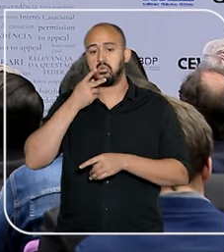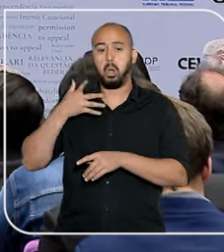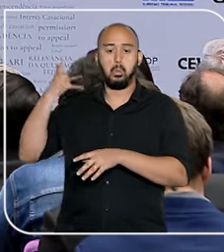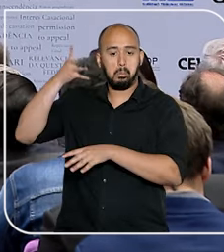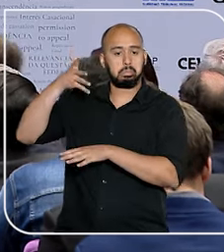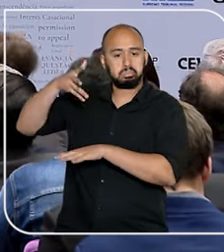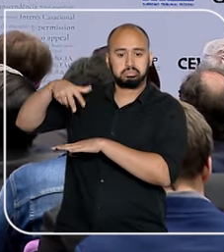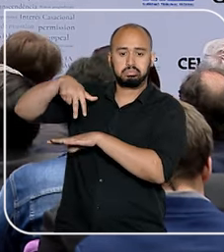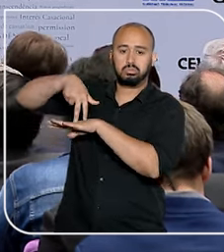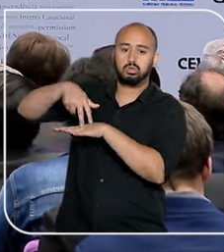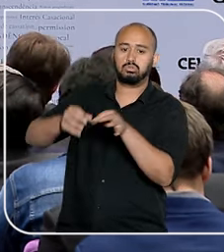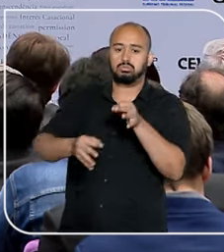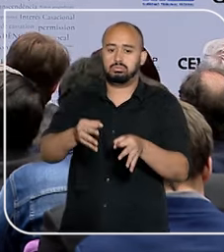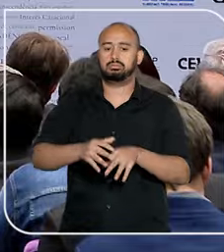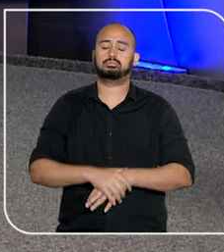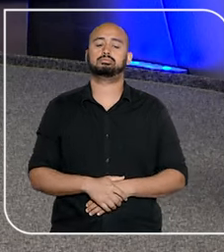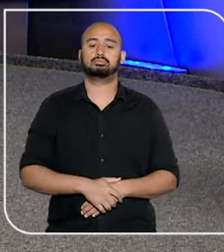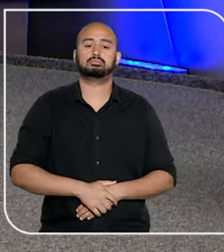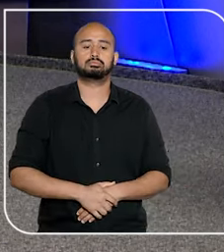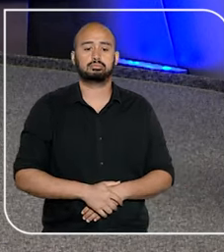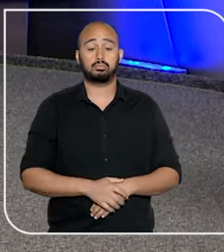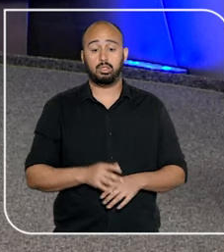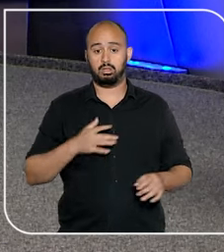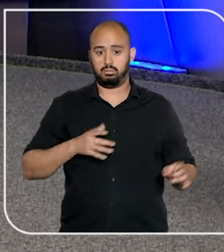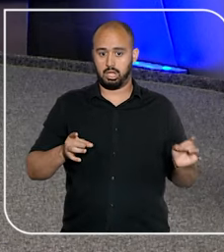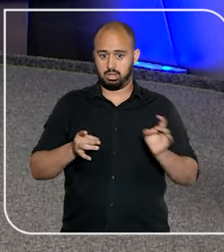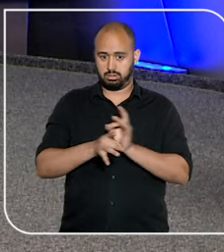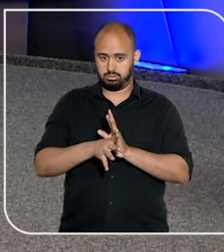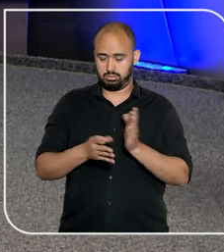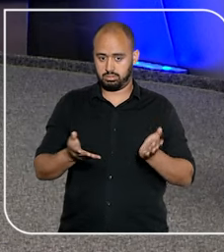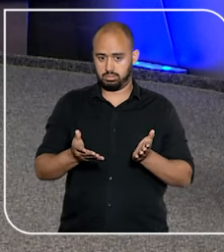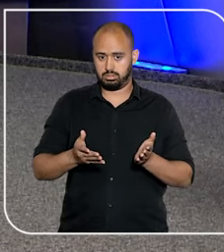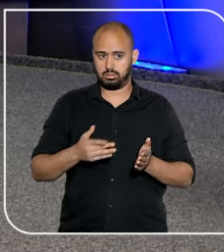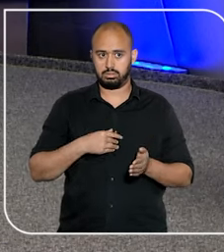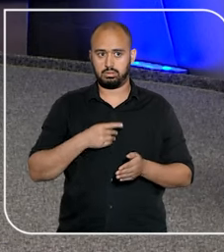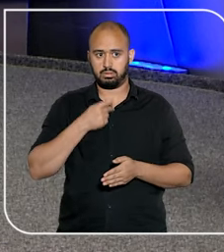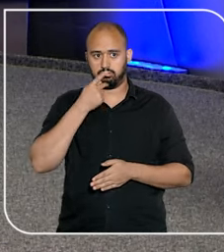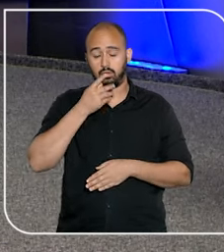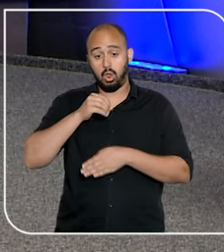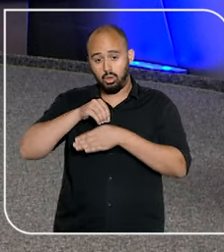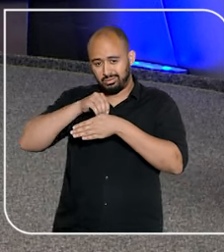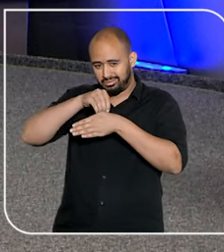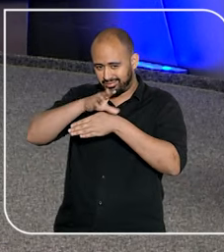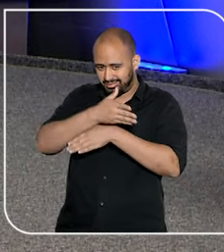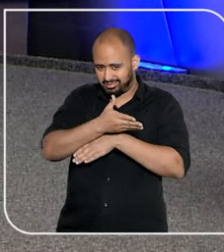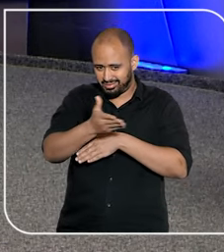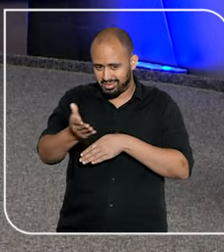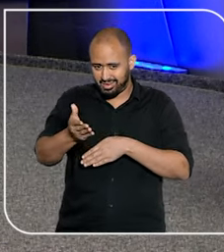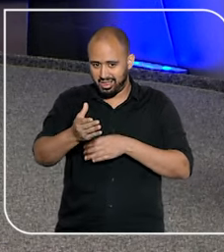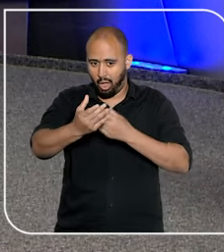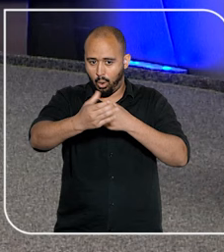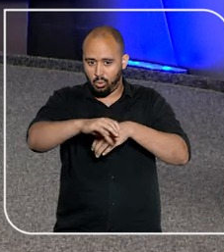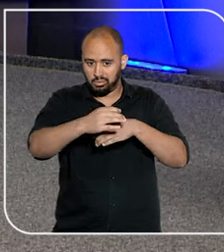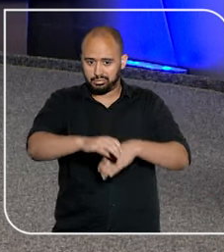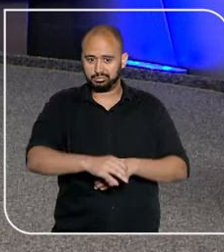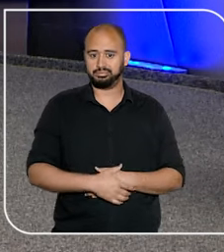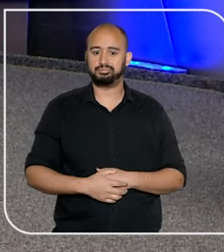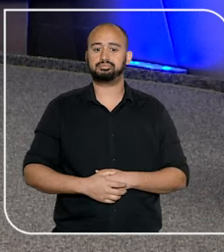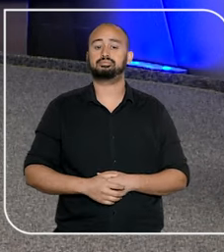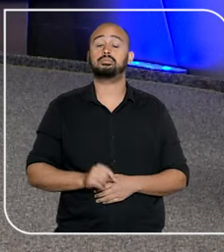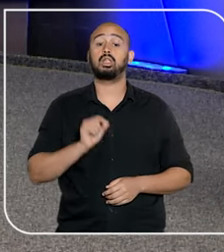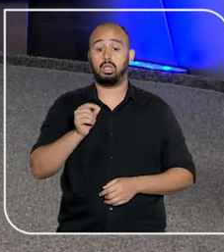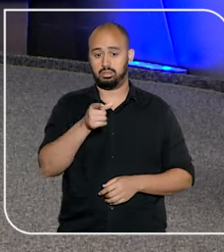argumentação jurídica. Antes de encerrar o programa, vai uma super dica para você,